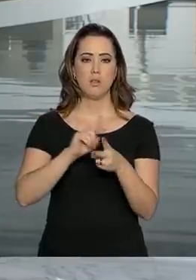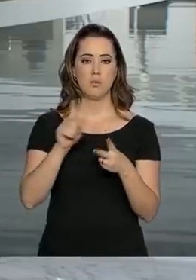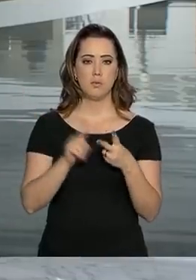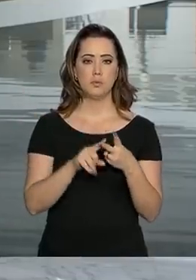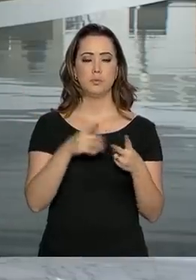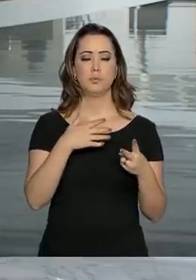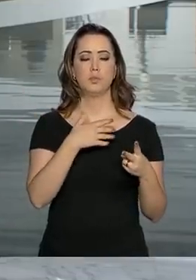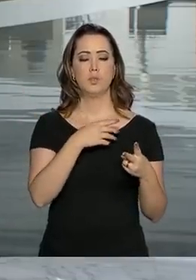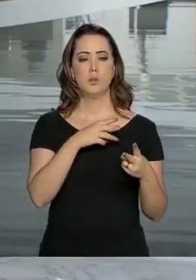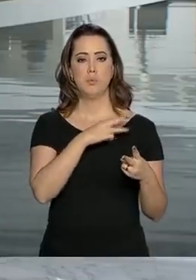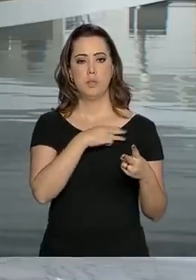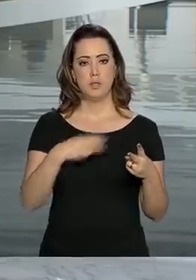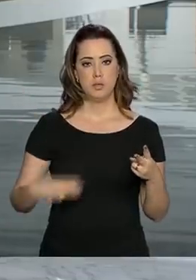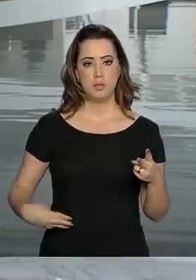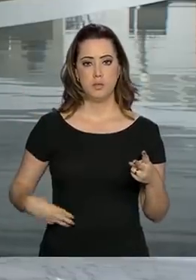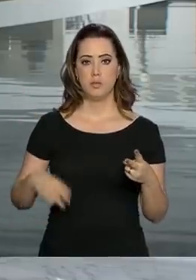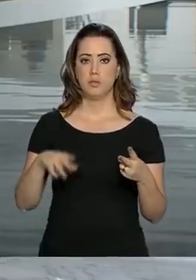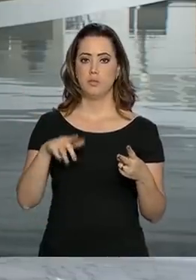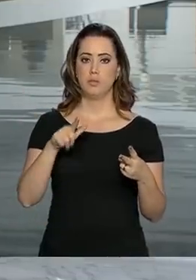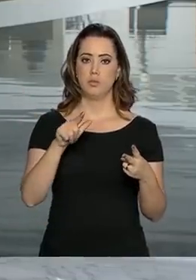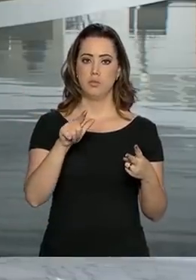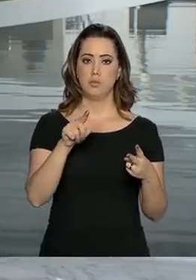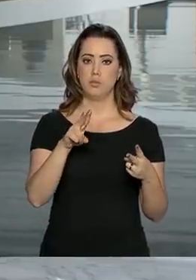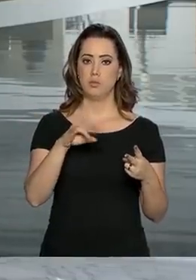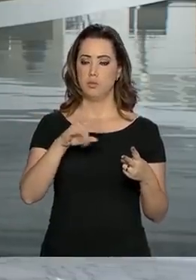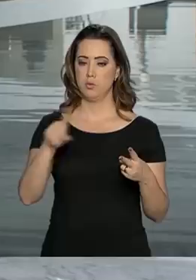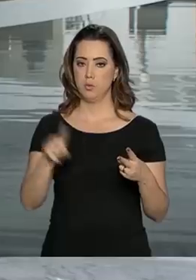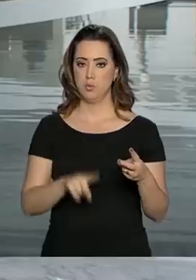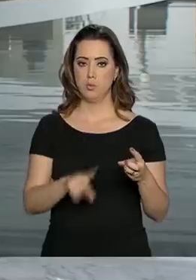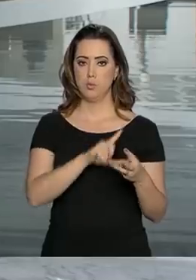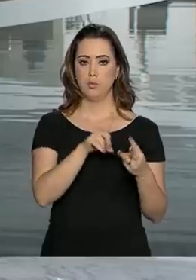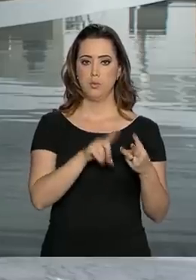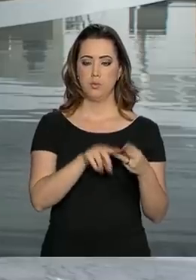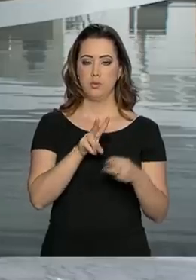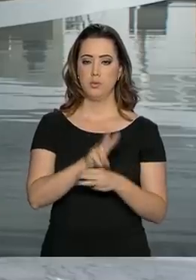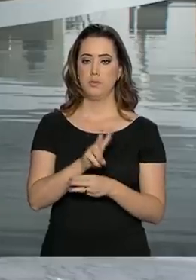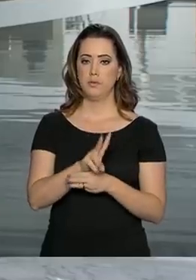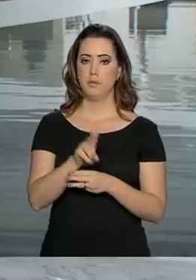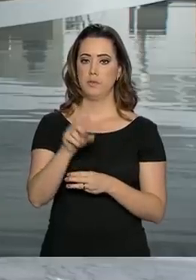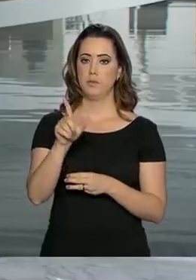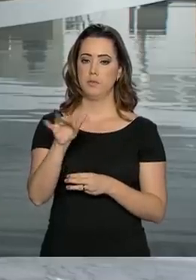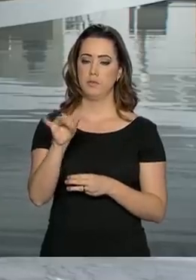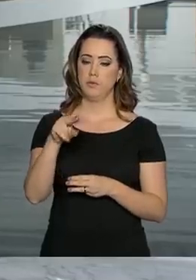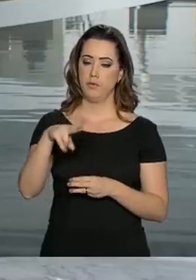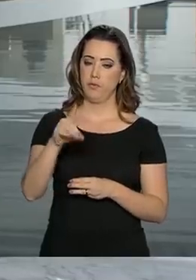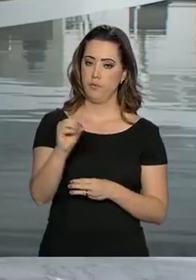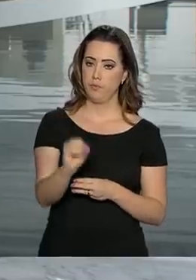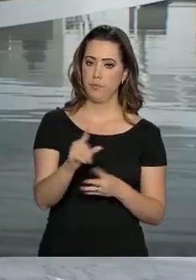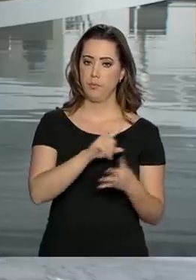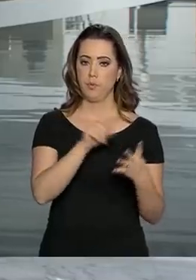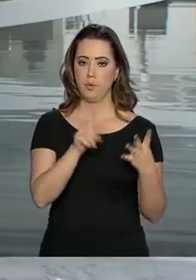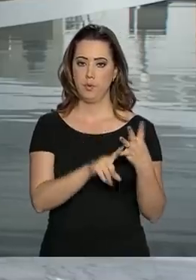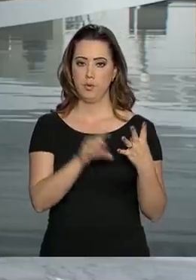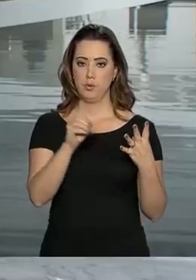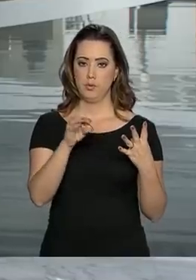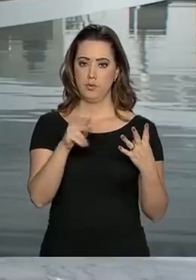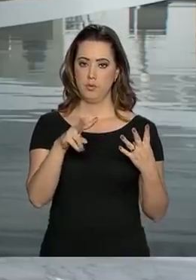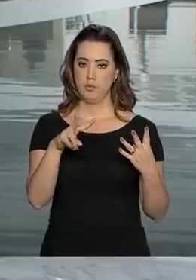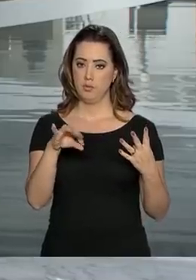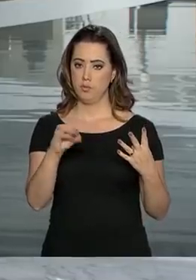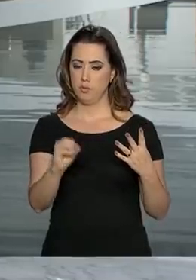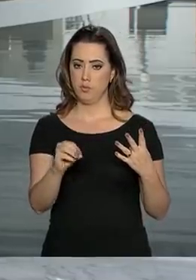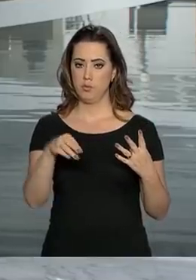Pública, substituto Luiz Pontel, da Defesa, Fernando Azevedo, Otávio Brandelli, ministro interino das Relações